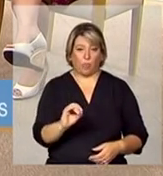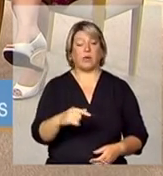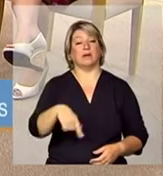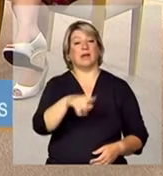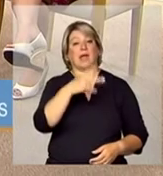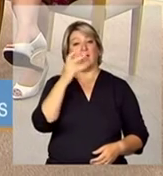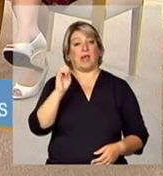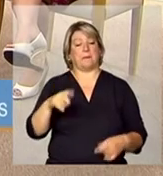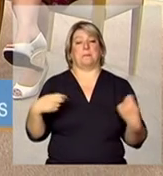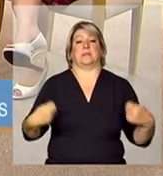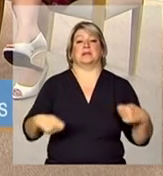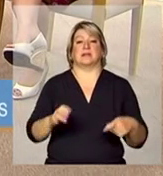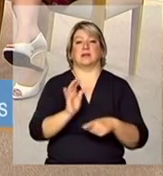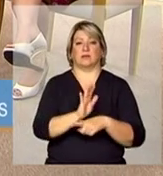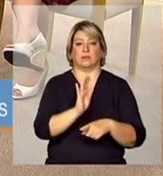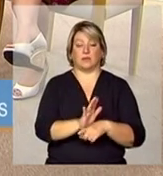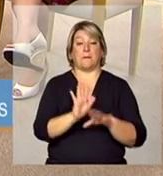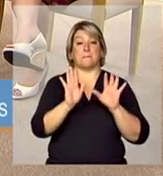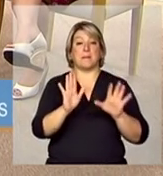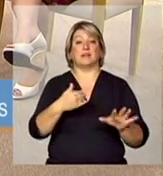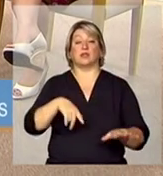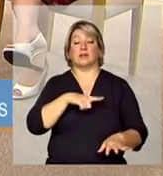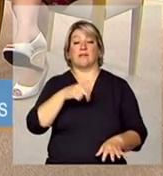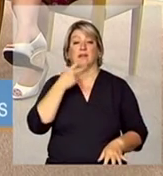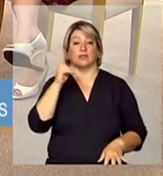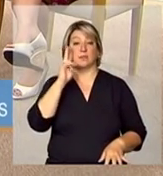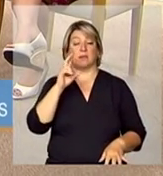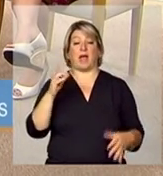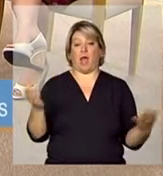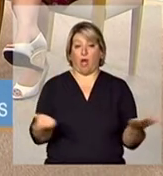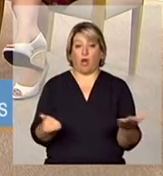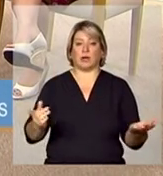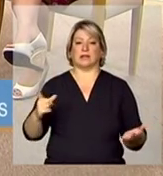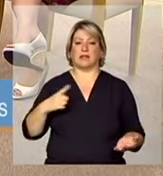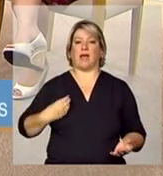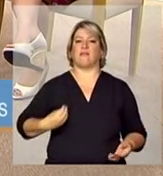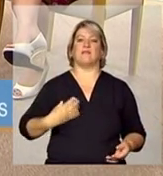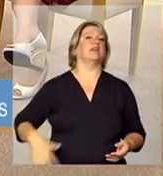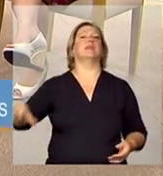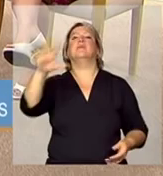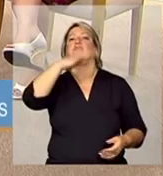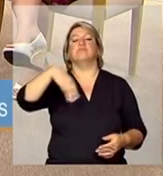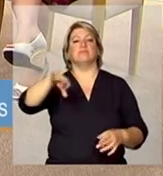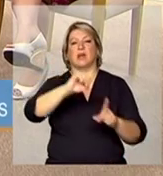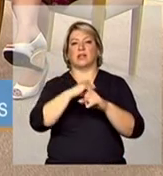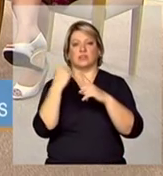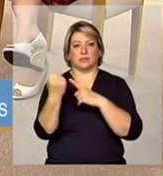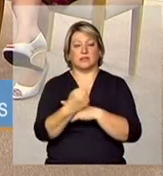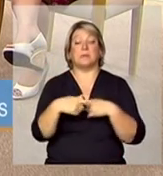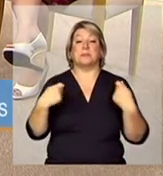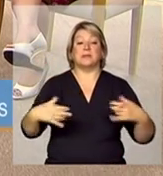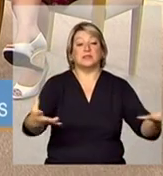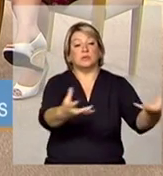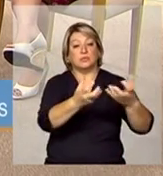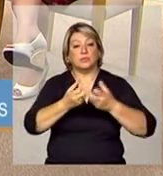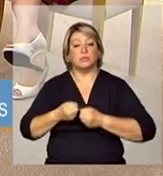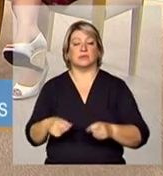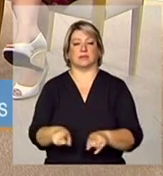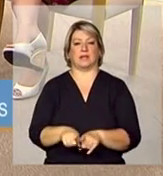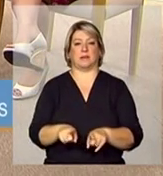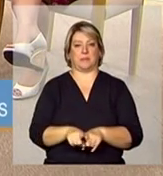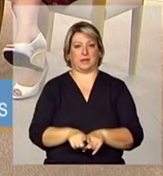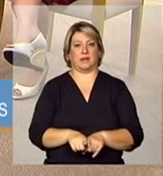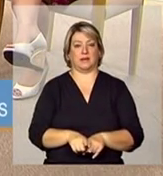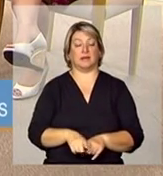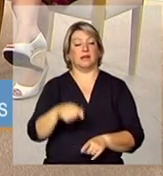a gente está falando também daquelas que hoje vivem em sociedade que de alguma forma necessitam também de um acolhimento institucional que aí também